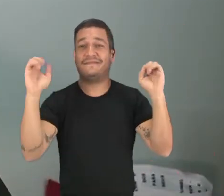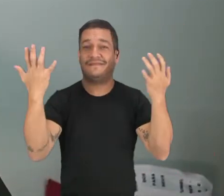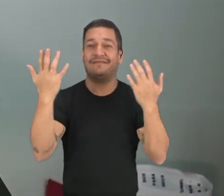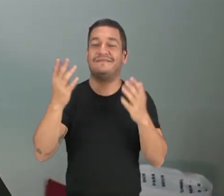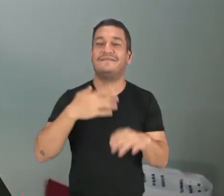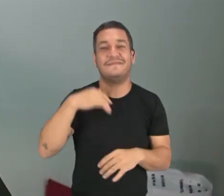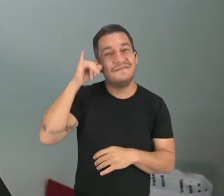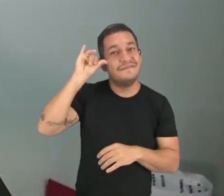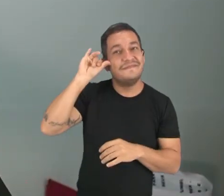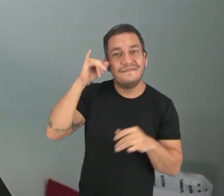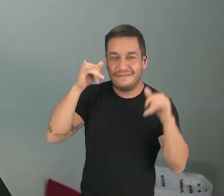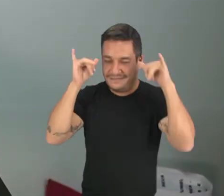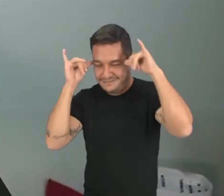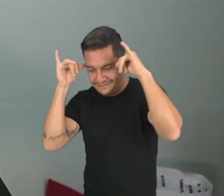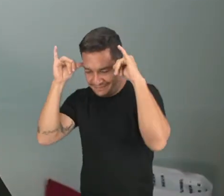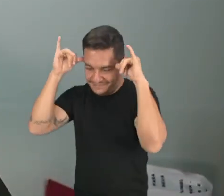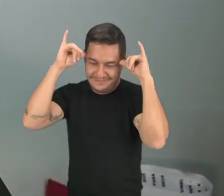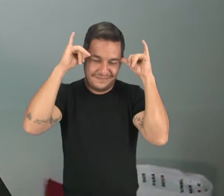boi. É festa de boi.